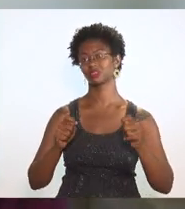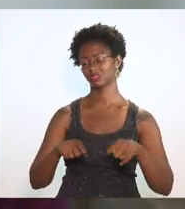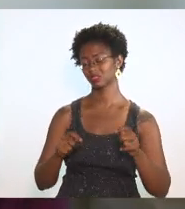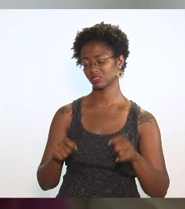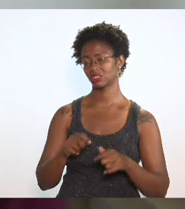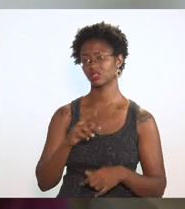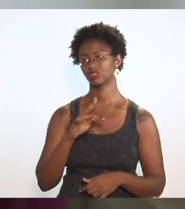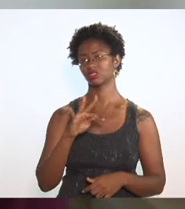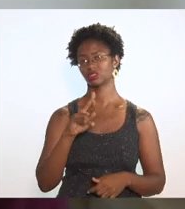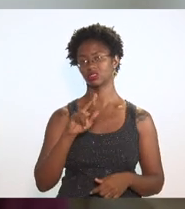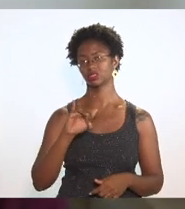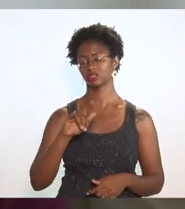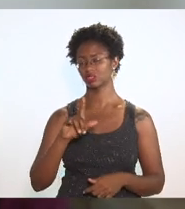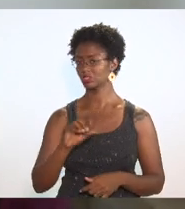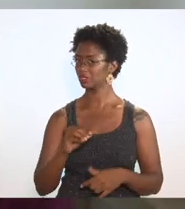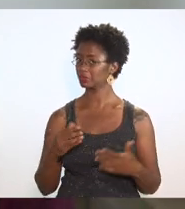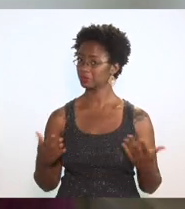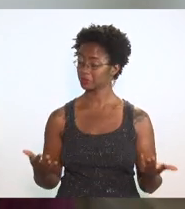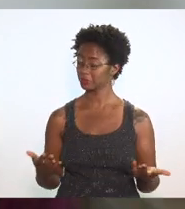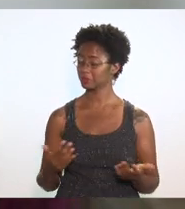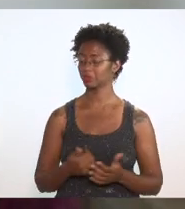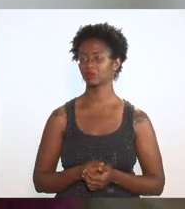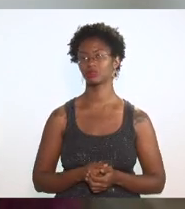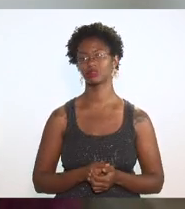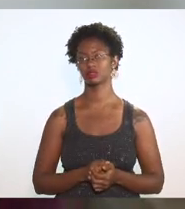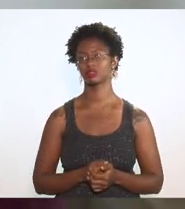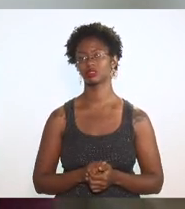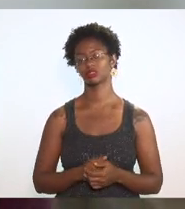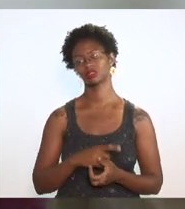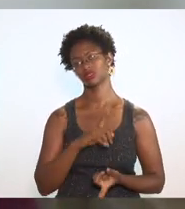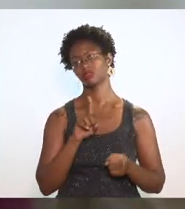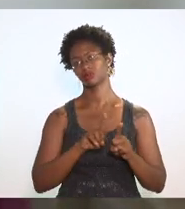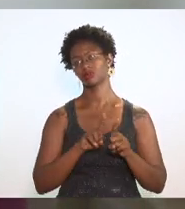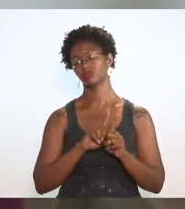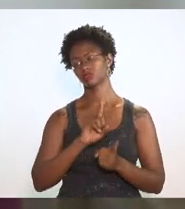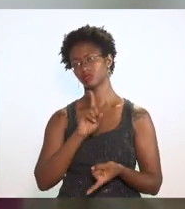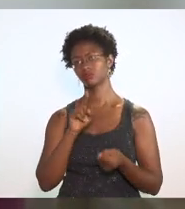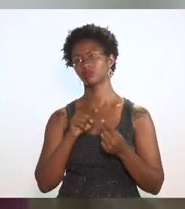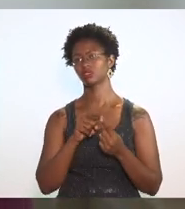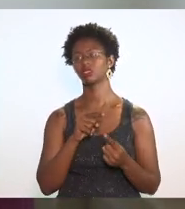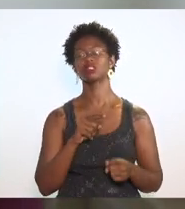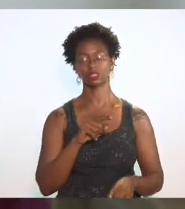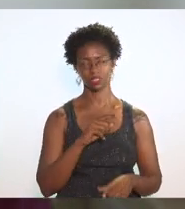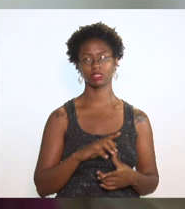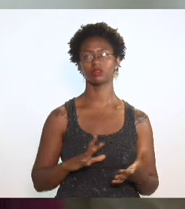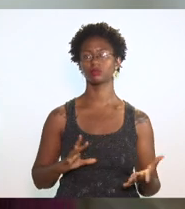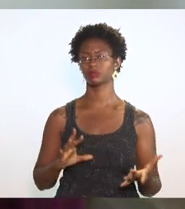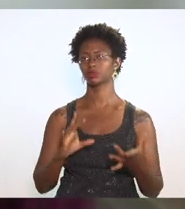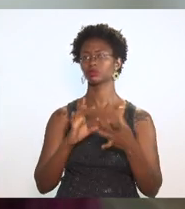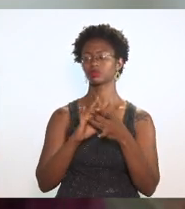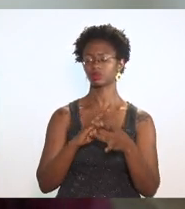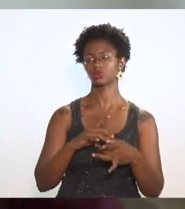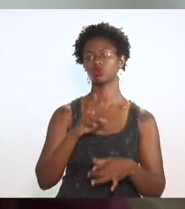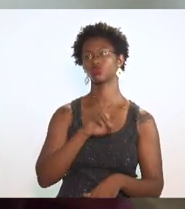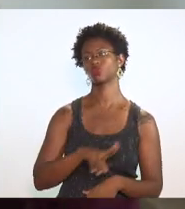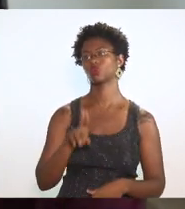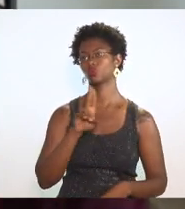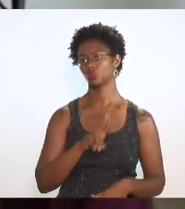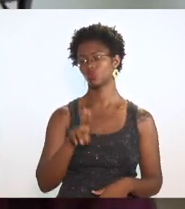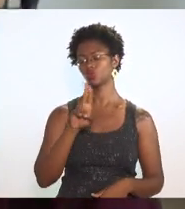por via de consequência vai gerar sinergia no consumo